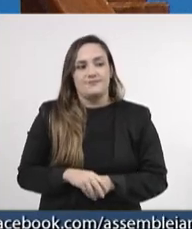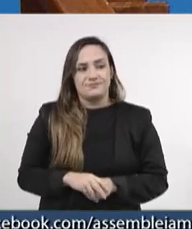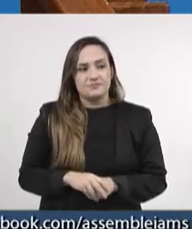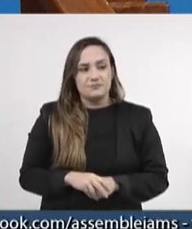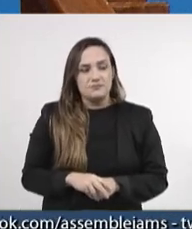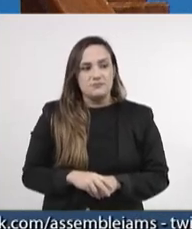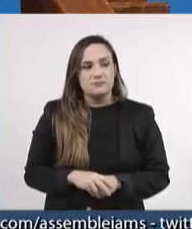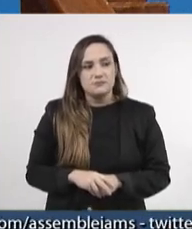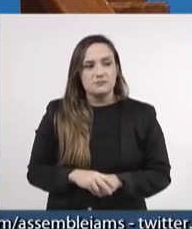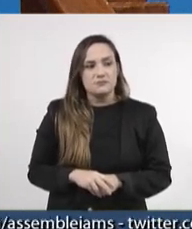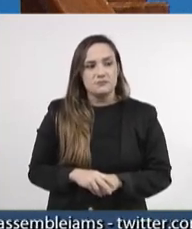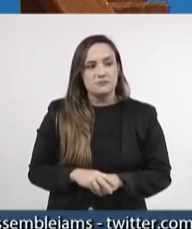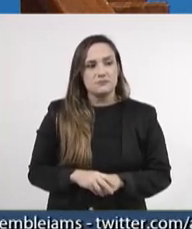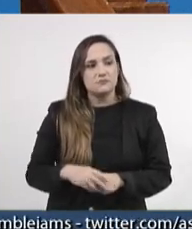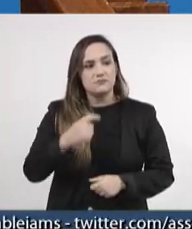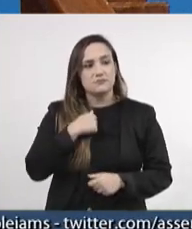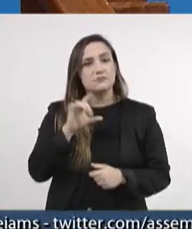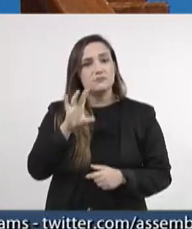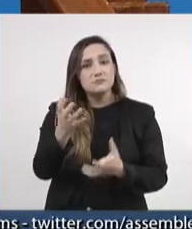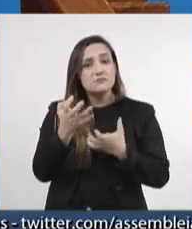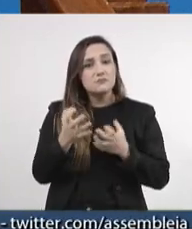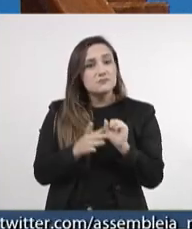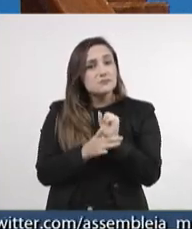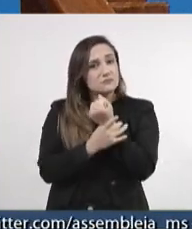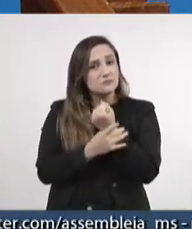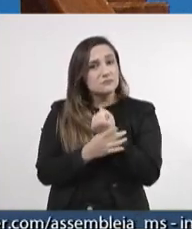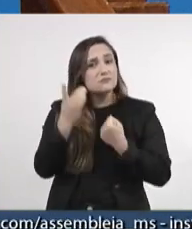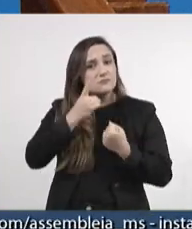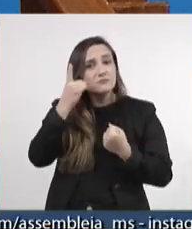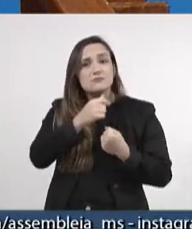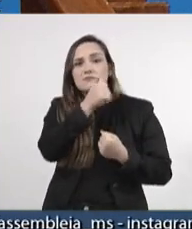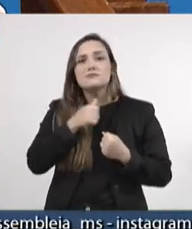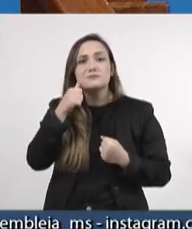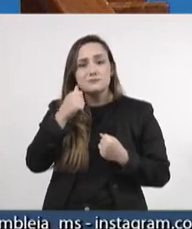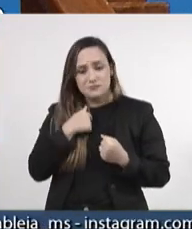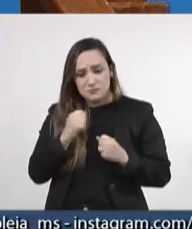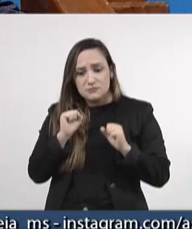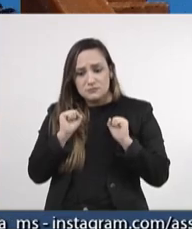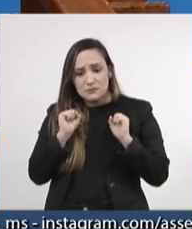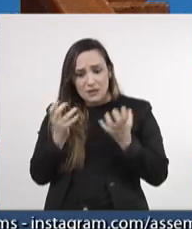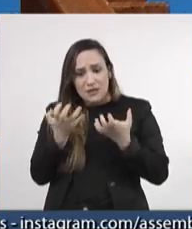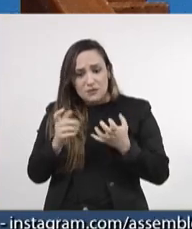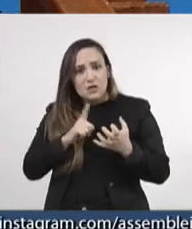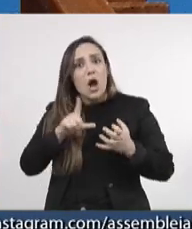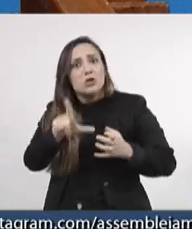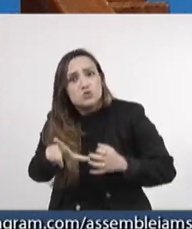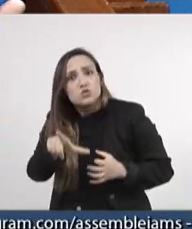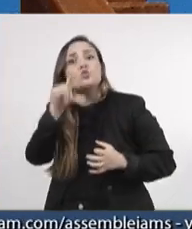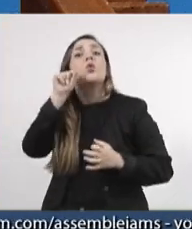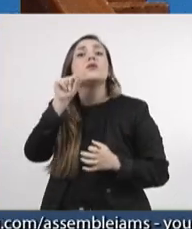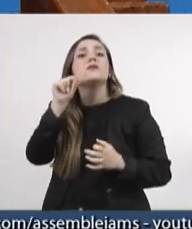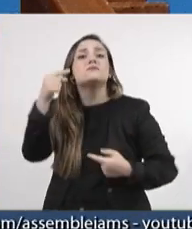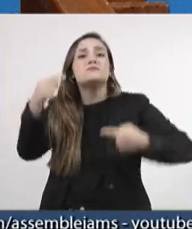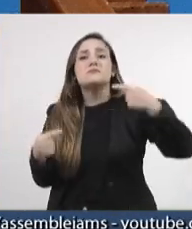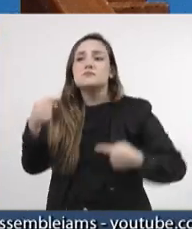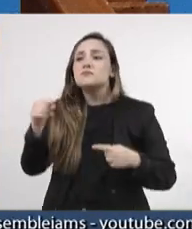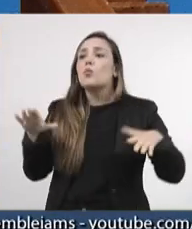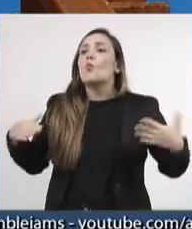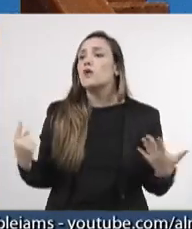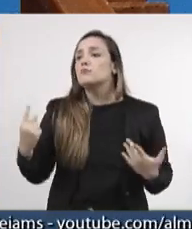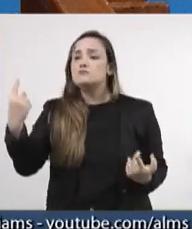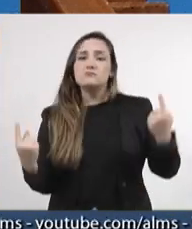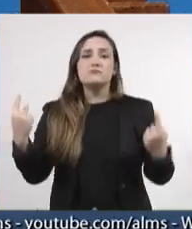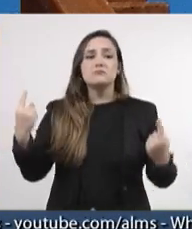apenas quero garantir, deputado Antônio Vaz, que a gente tenha a possibilidade do debate e que cada um escolha a linha que quer